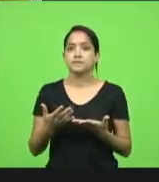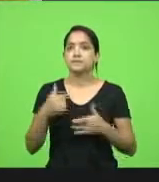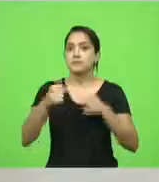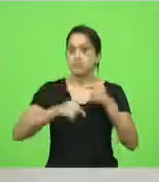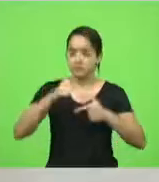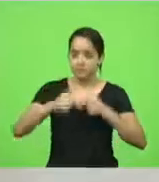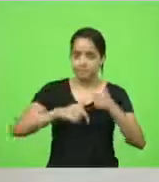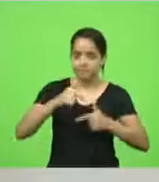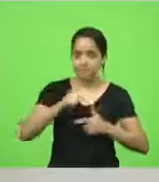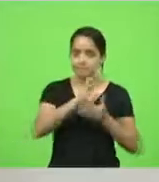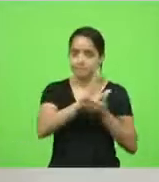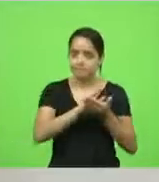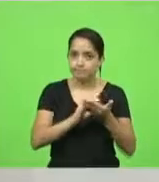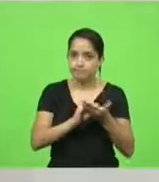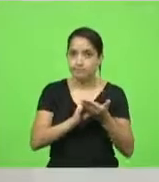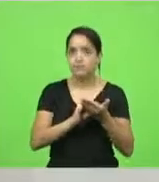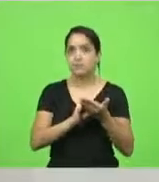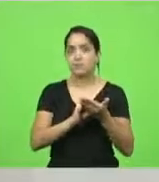pelo exemplo.